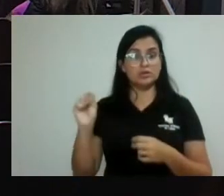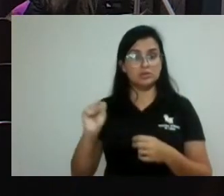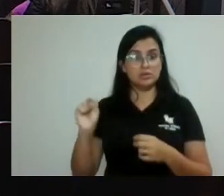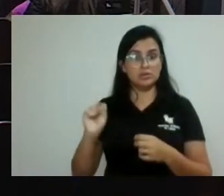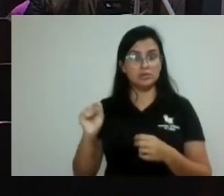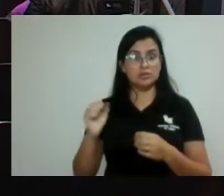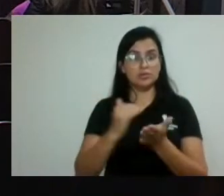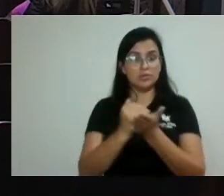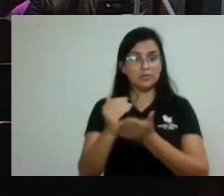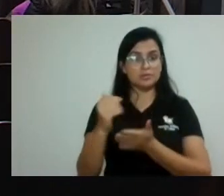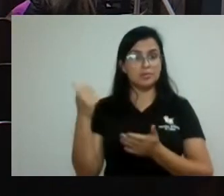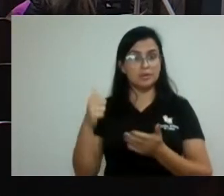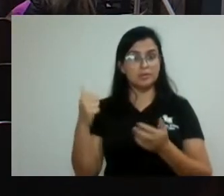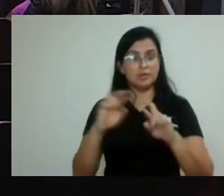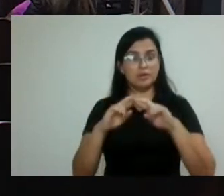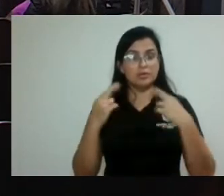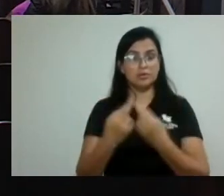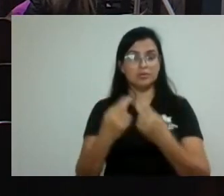extraordinária.